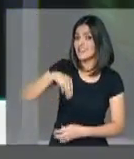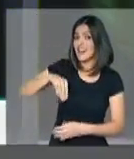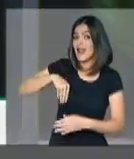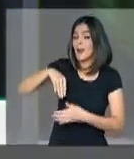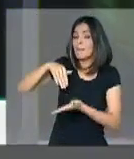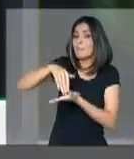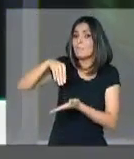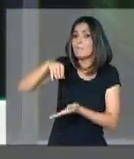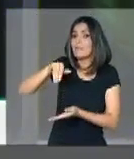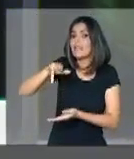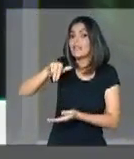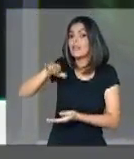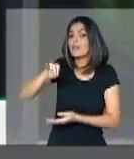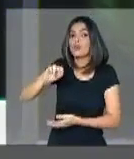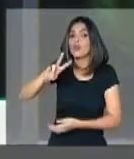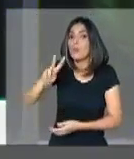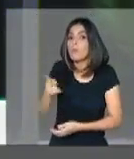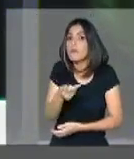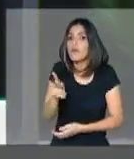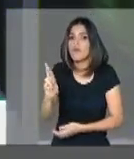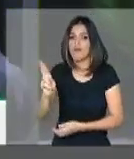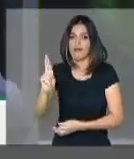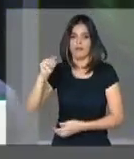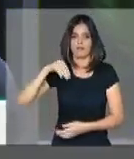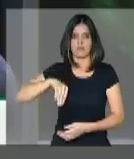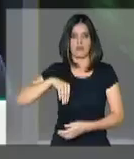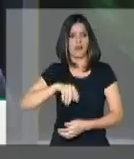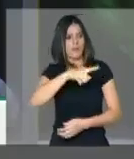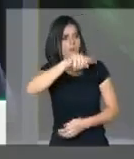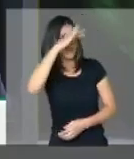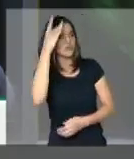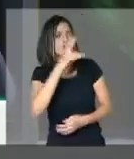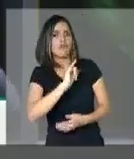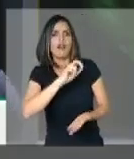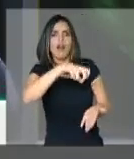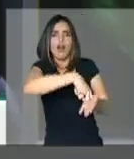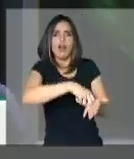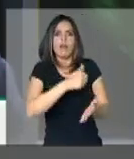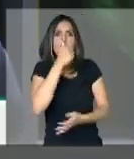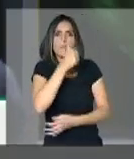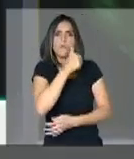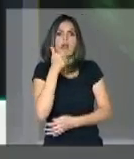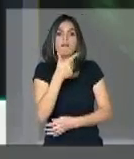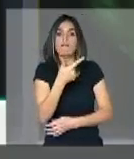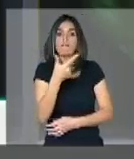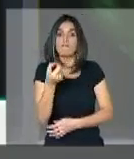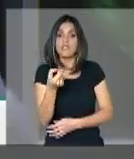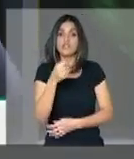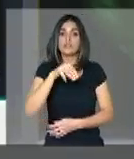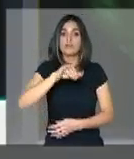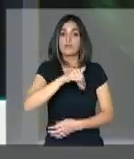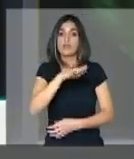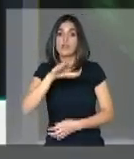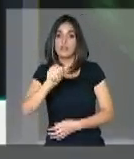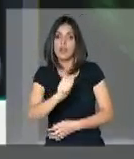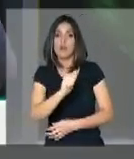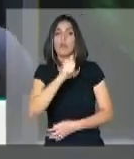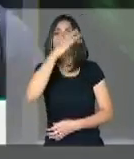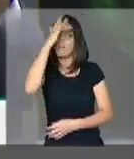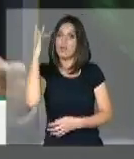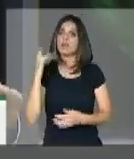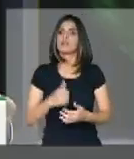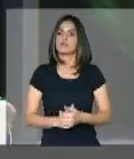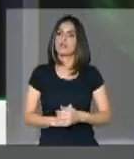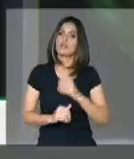falando de quem recebe menos de dois mil reais. Essas pessoas serão penalizadas, são mais de 20 milhões de brasileiros. Há uma mudança nesse